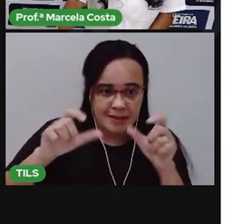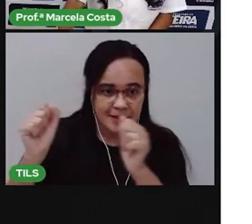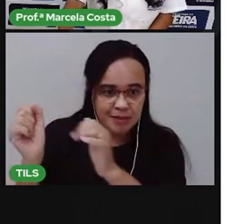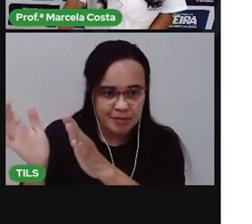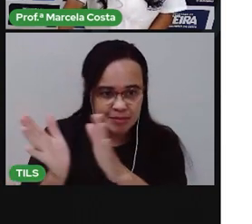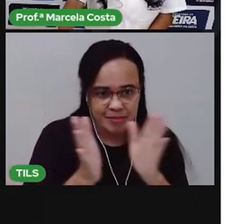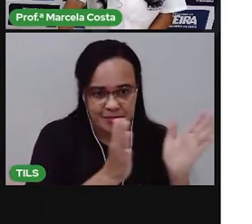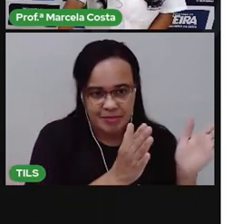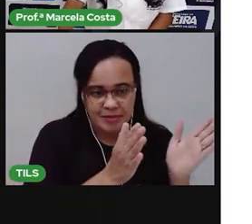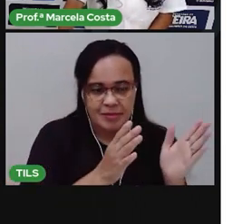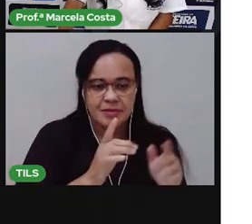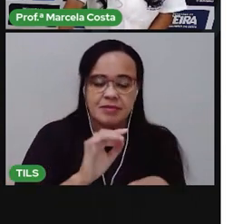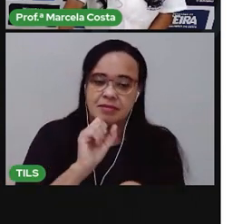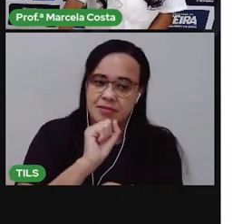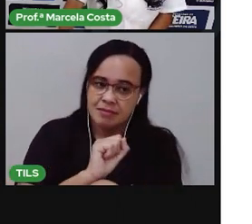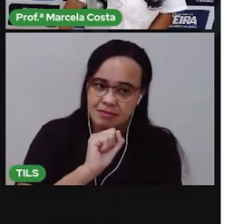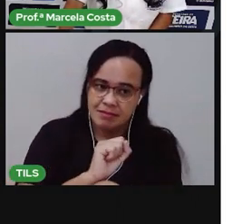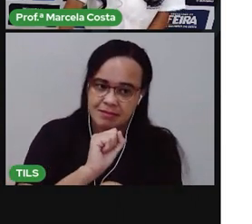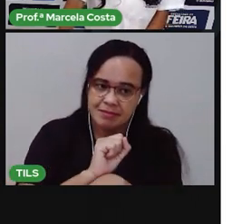E vou